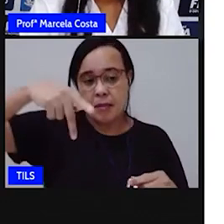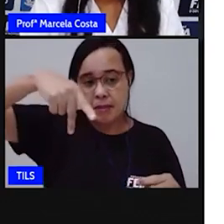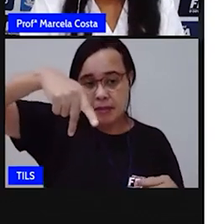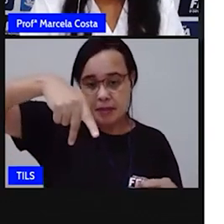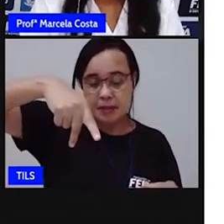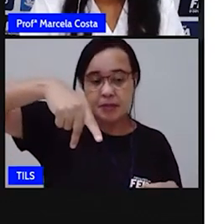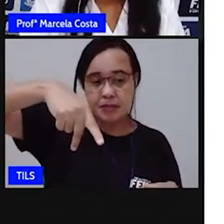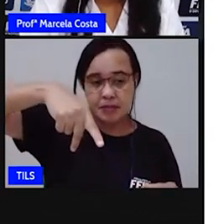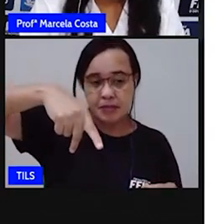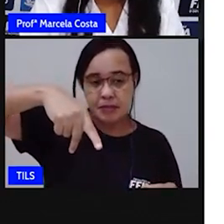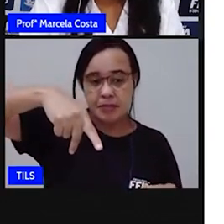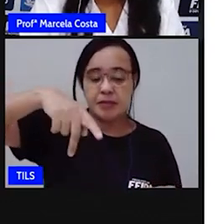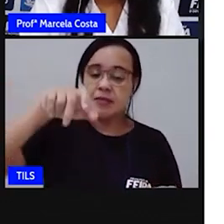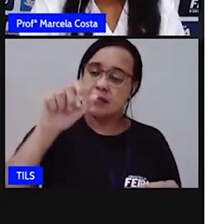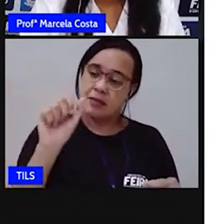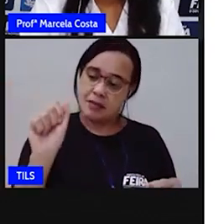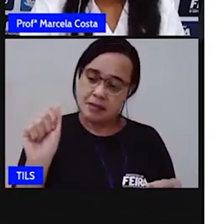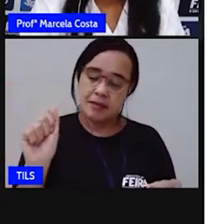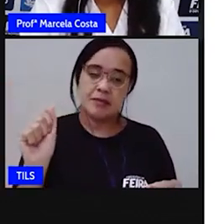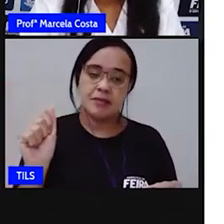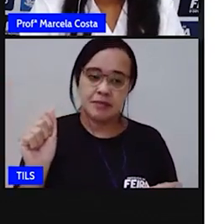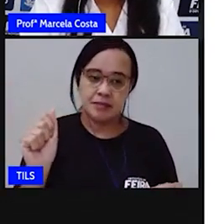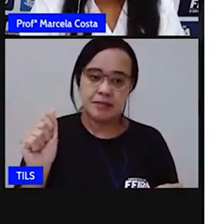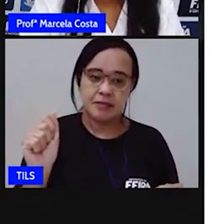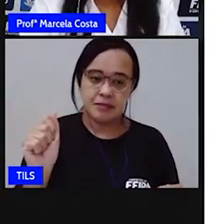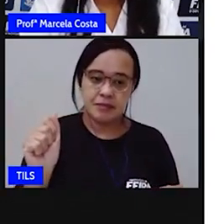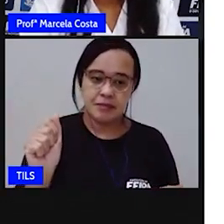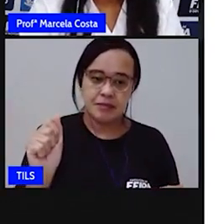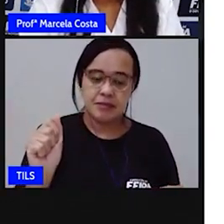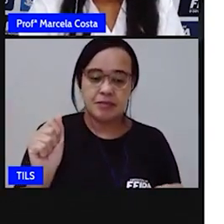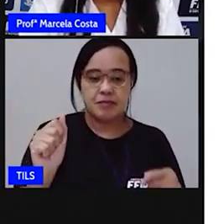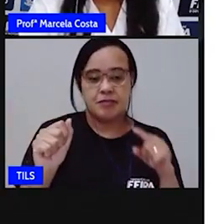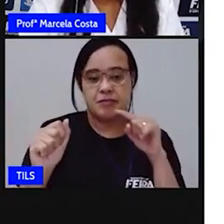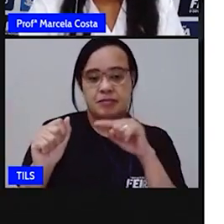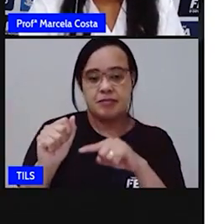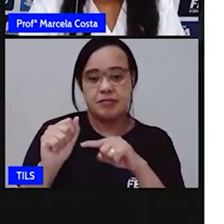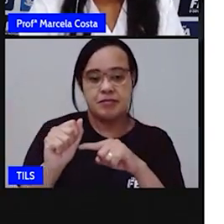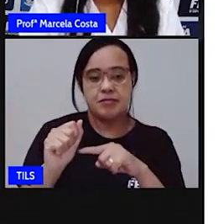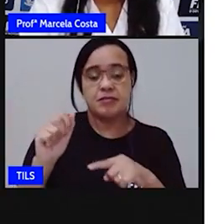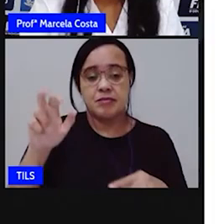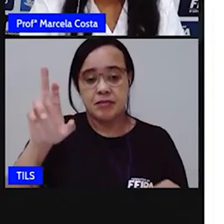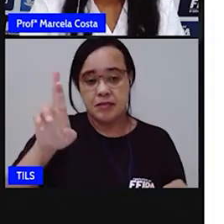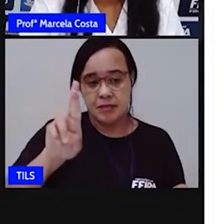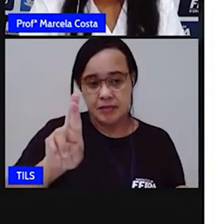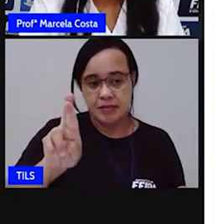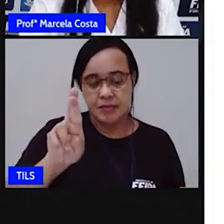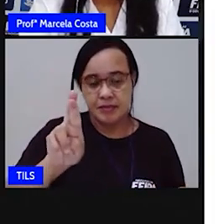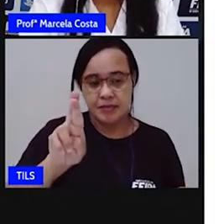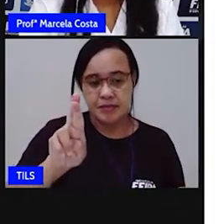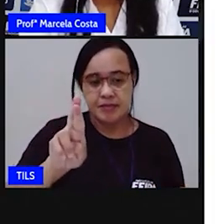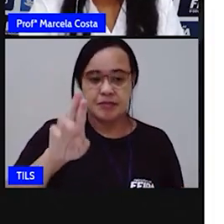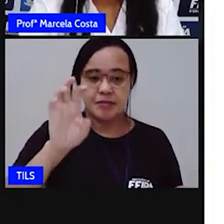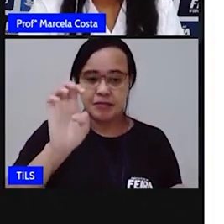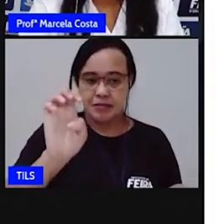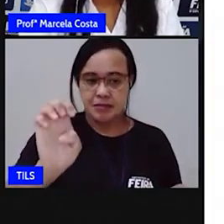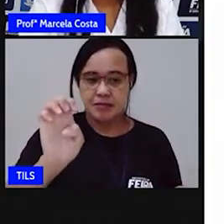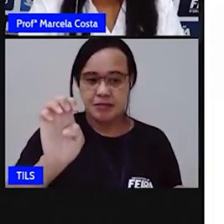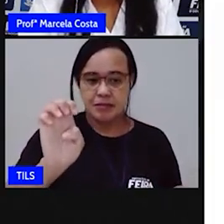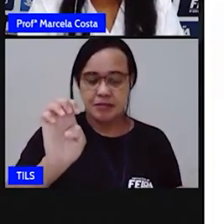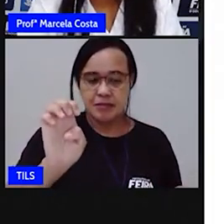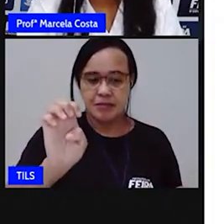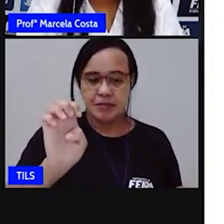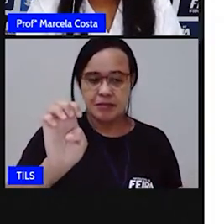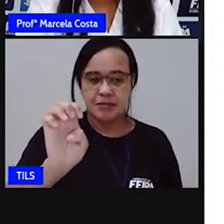e a vogal A. Tem uma vogal aqui. Depois eu tenho a letra R e a letra E.